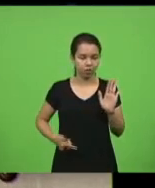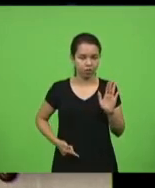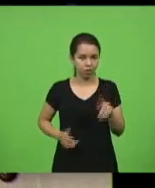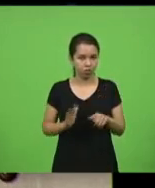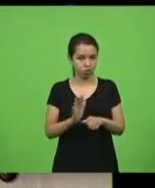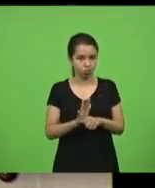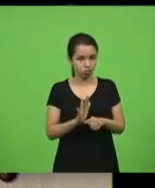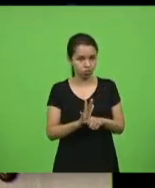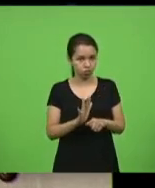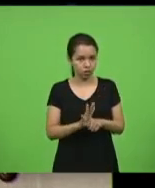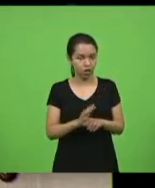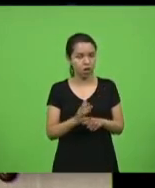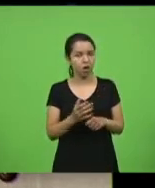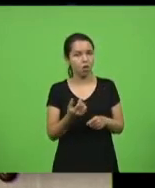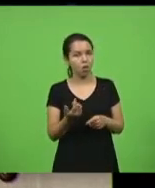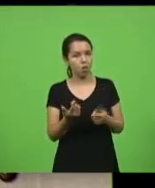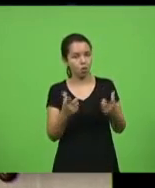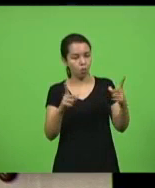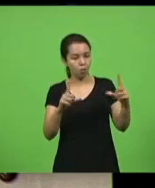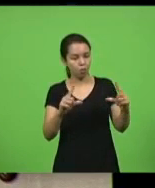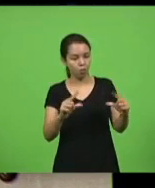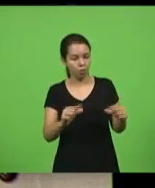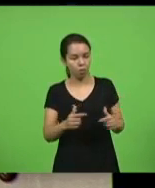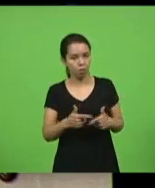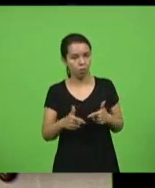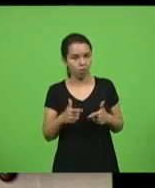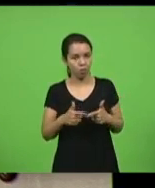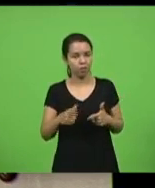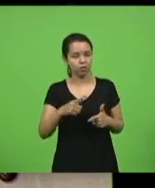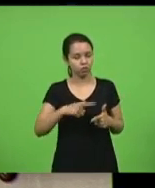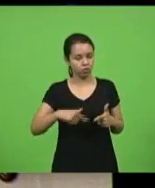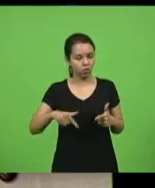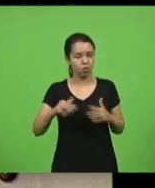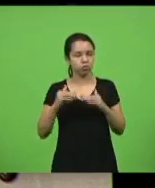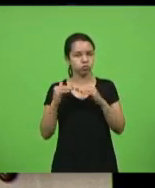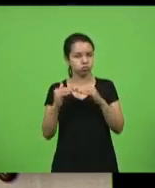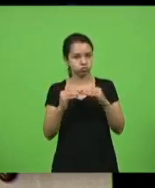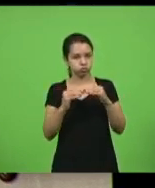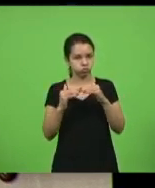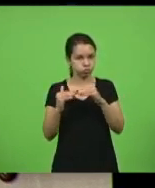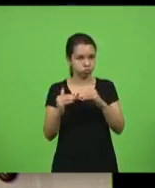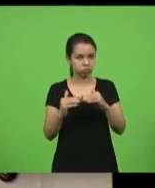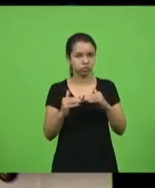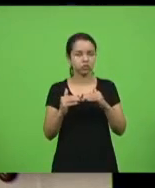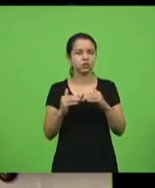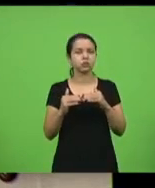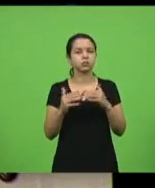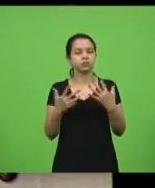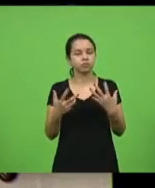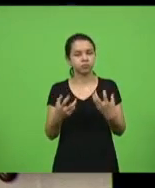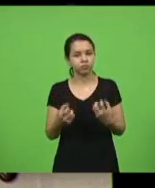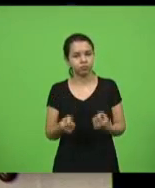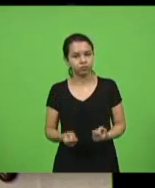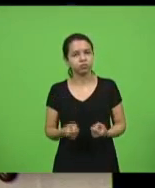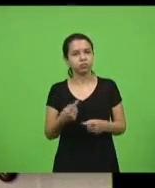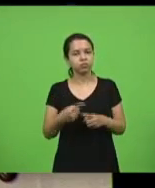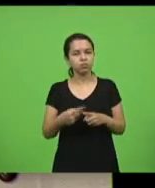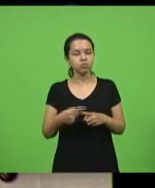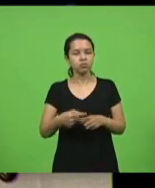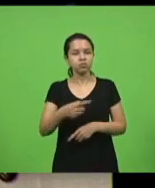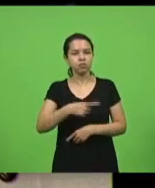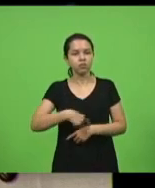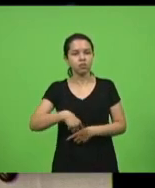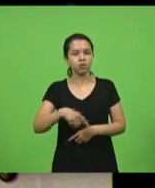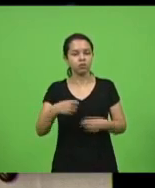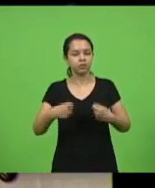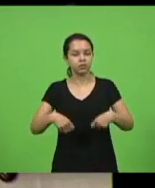minimizar esses problemas, nós seremos unânimes nessa solução. Porque nós precisamos ter um pensamento